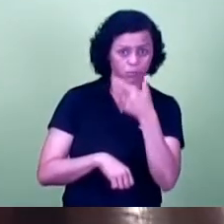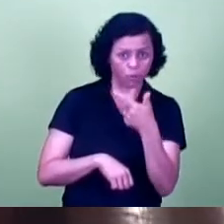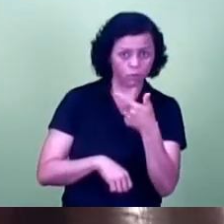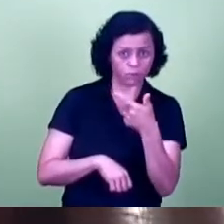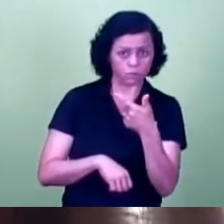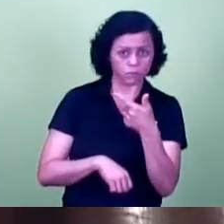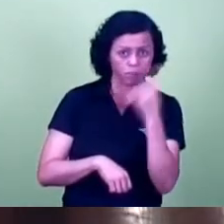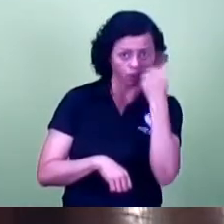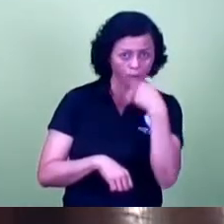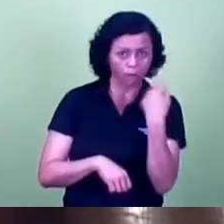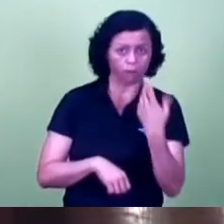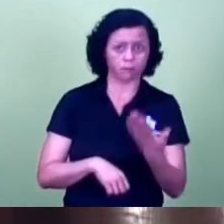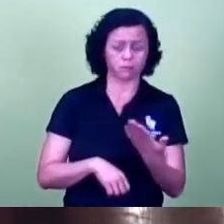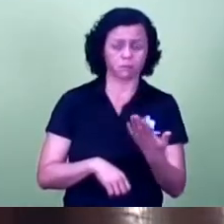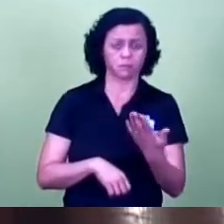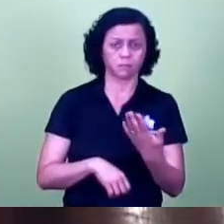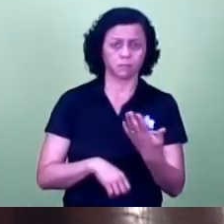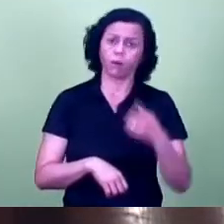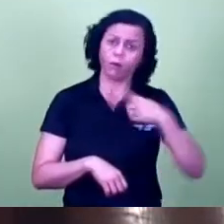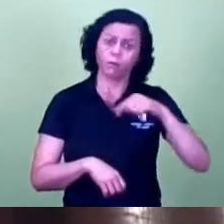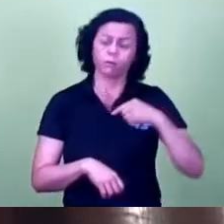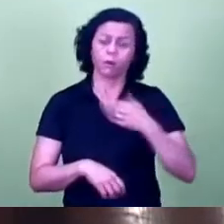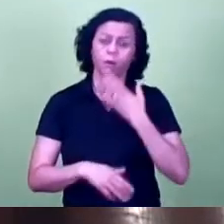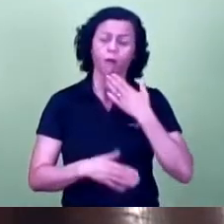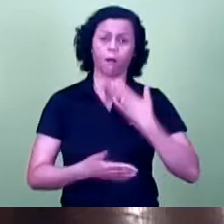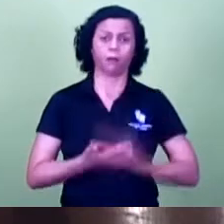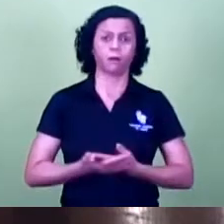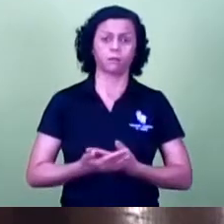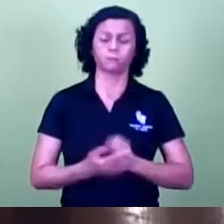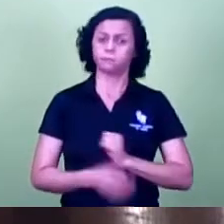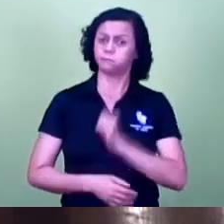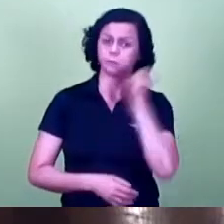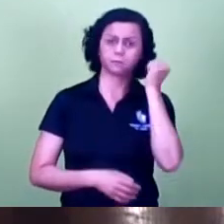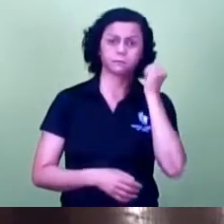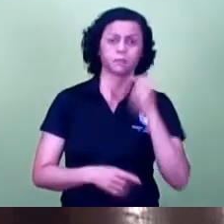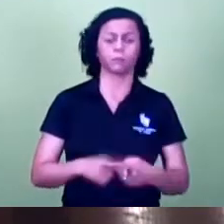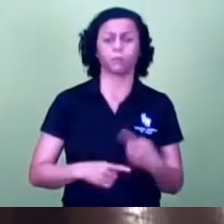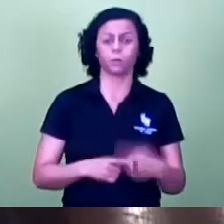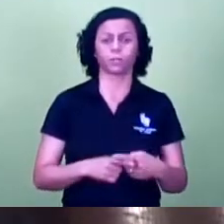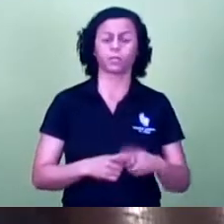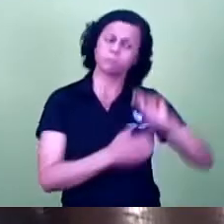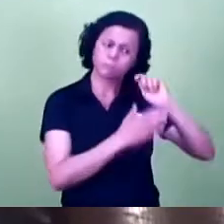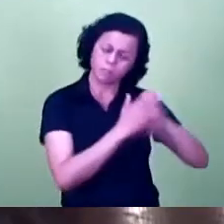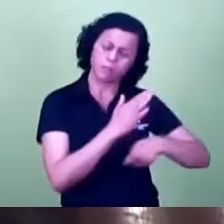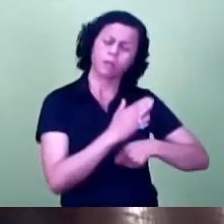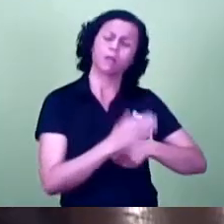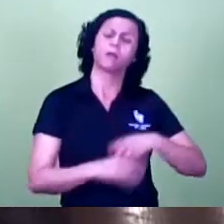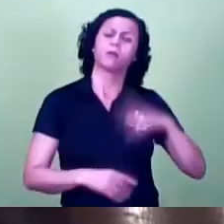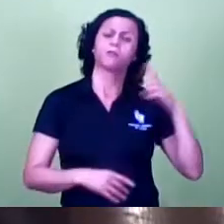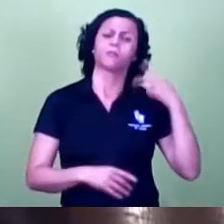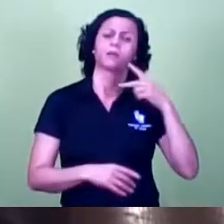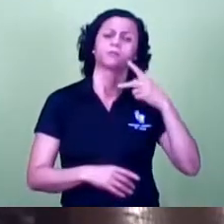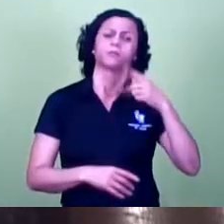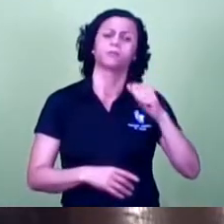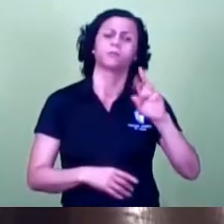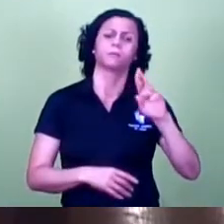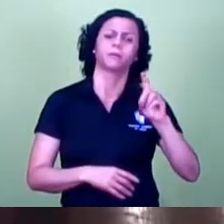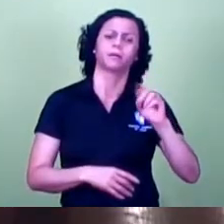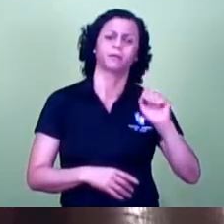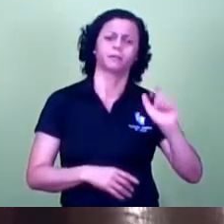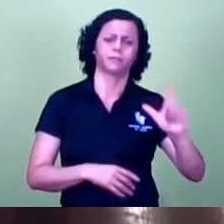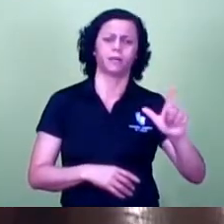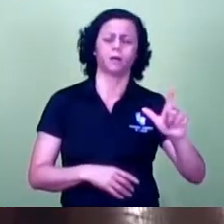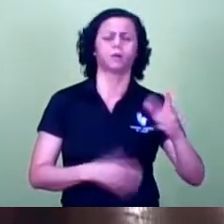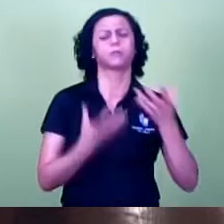perplexo com muita satisfação subscrevi o documento feito pelo vereador Pardal, o pedido de informação e aqui quero